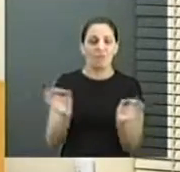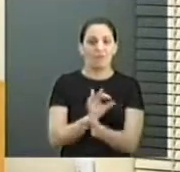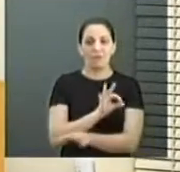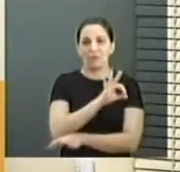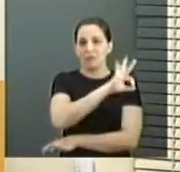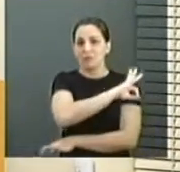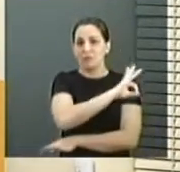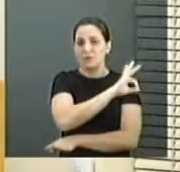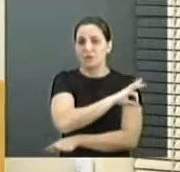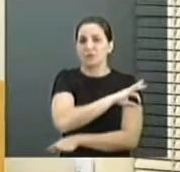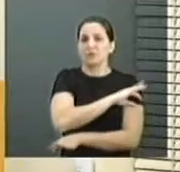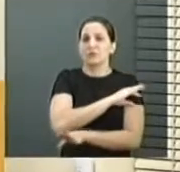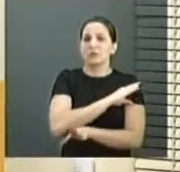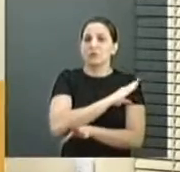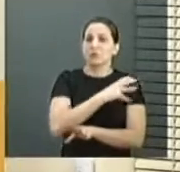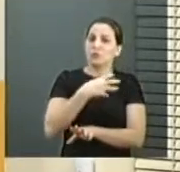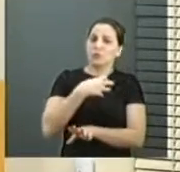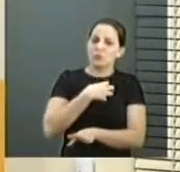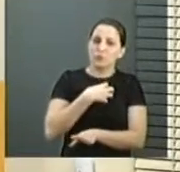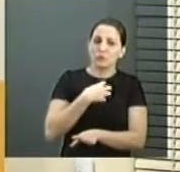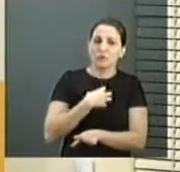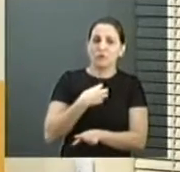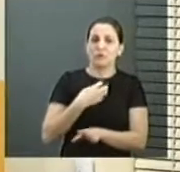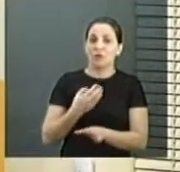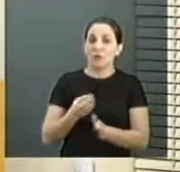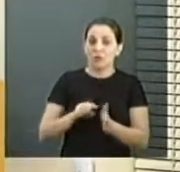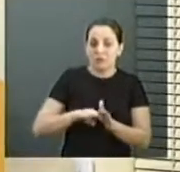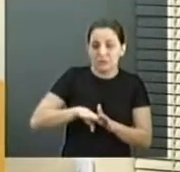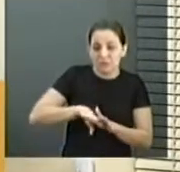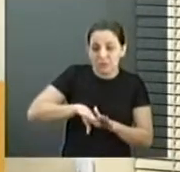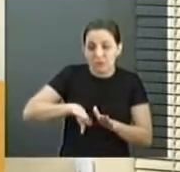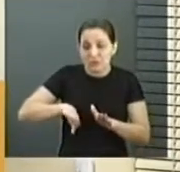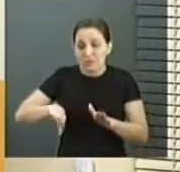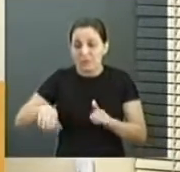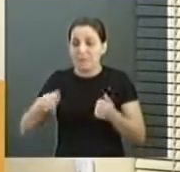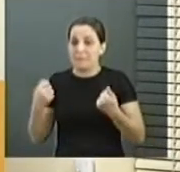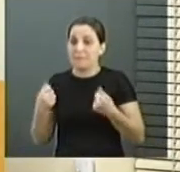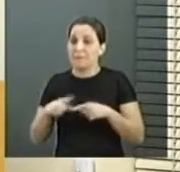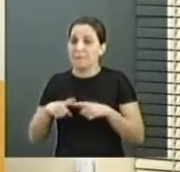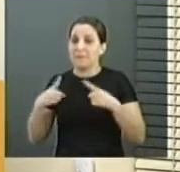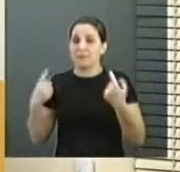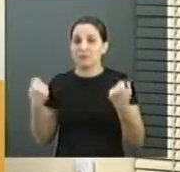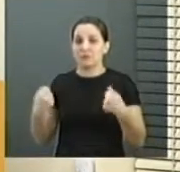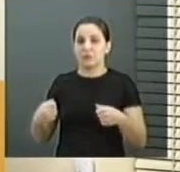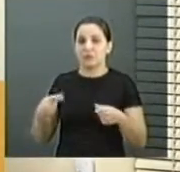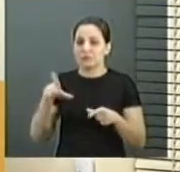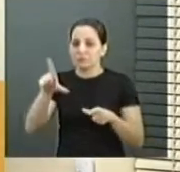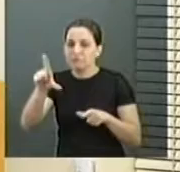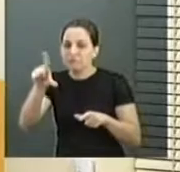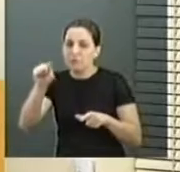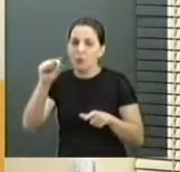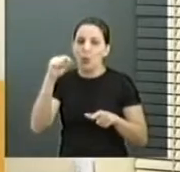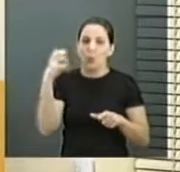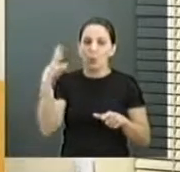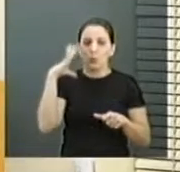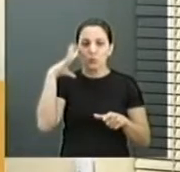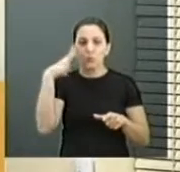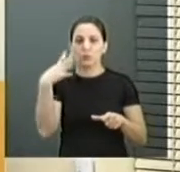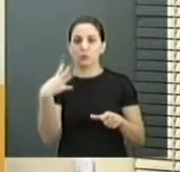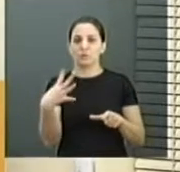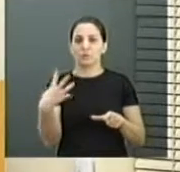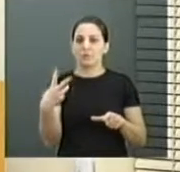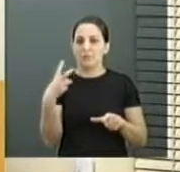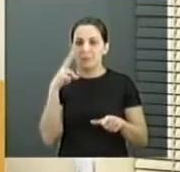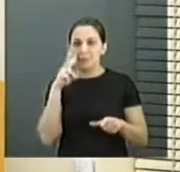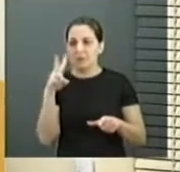diálogo no sentido de, olha, a gente vai ter que sair desse espaço, mas precisa ter uma alternativa para que essa perspectiva da